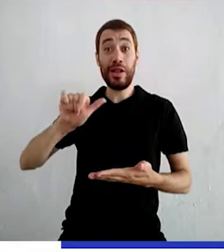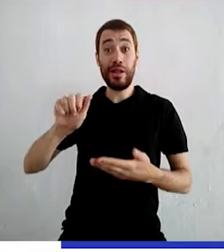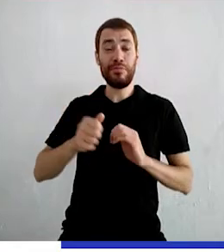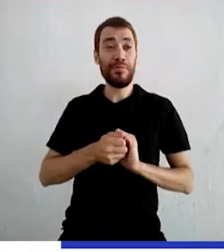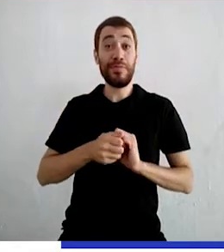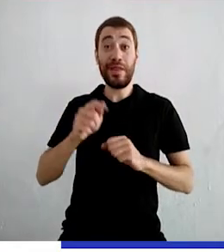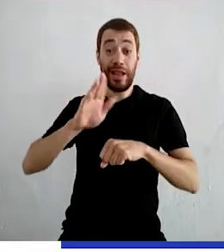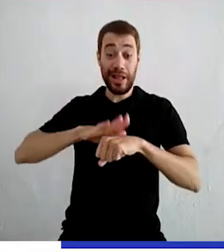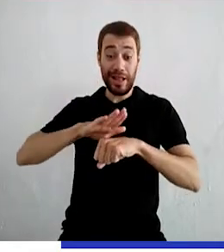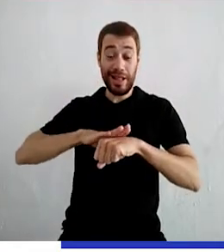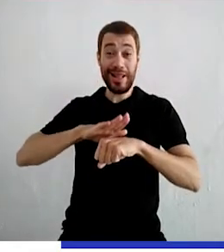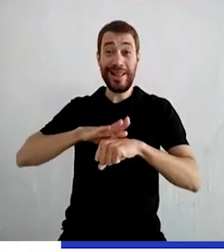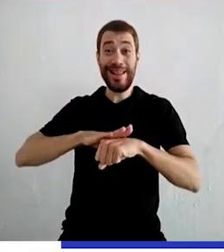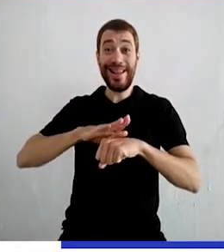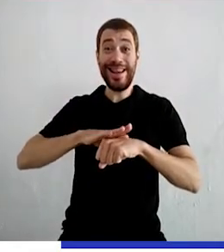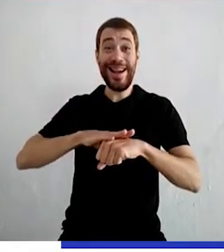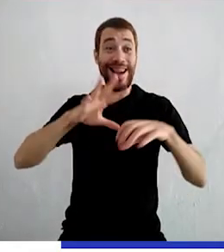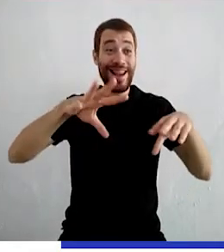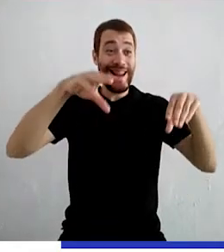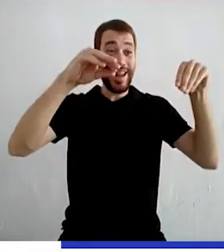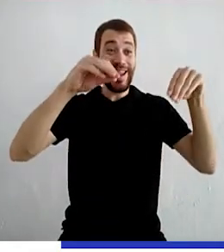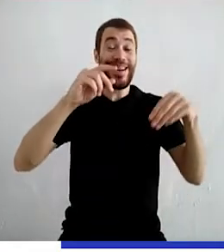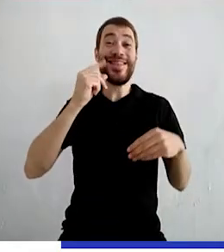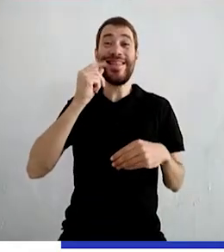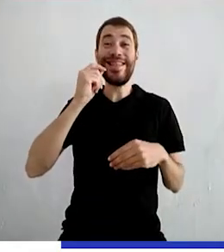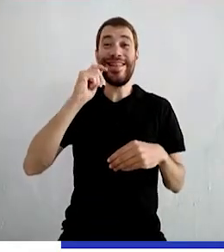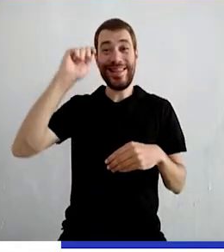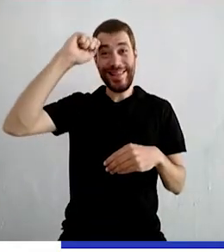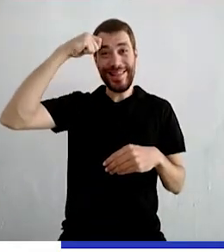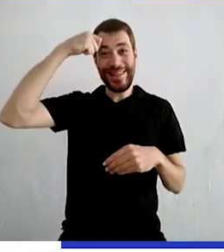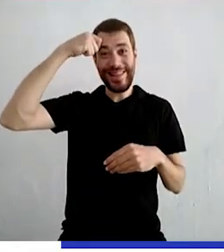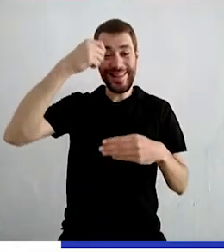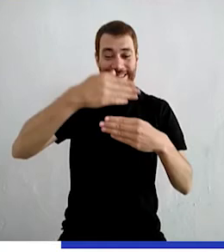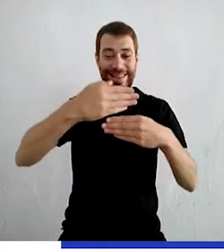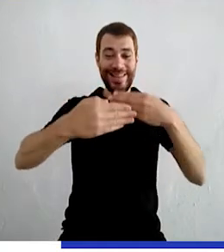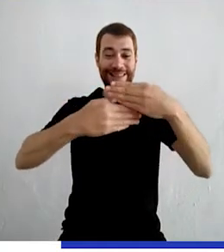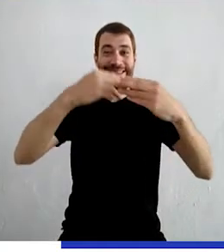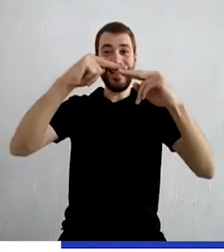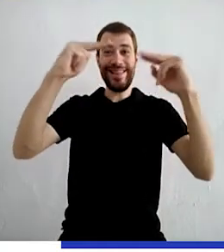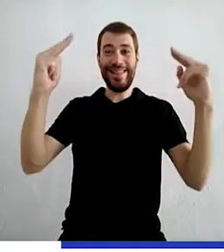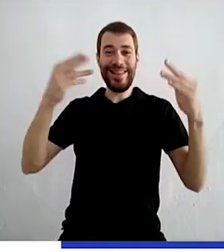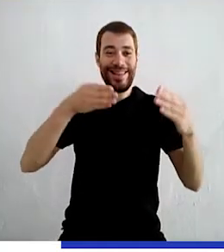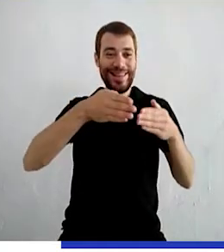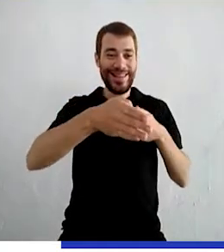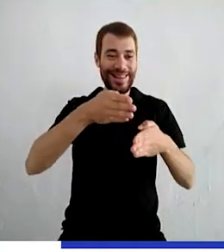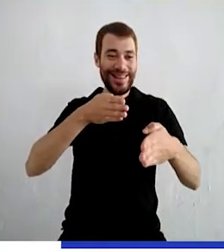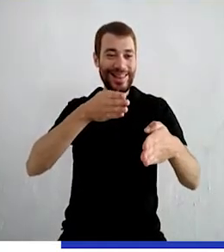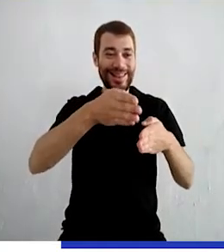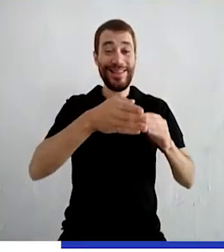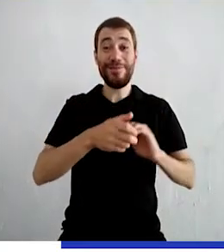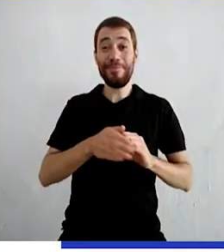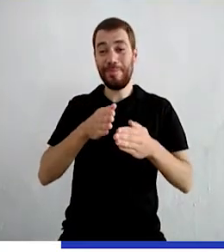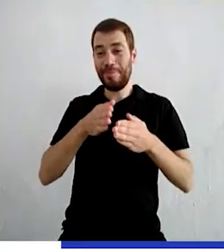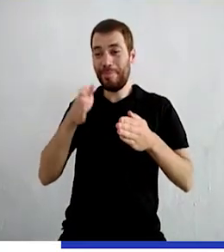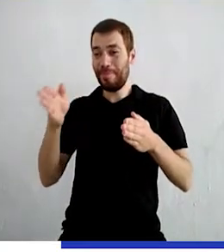Ela fez um grande castelo Com lápis preto Cheio de tijolos Pontes Entradas